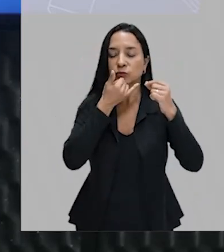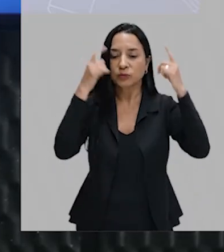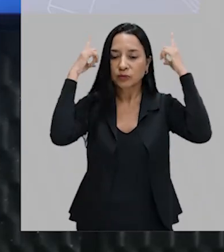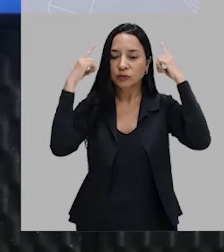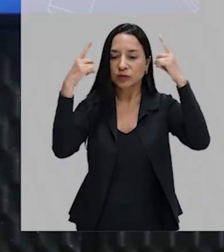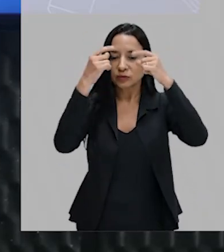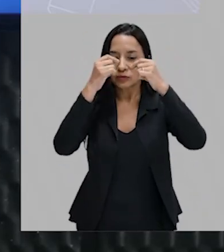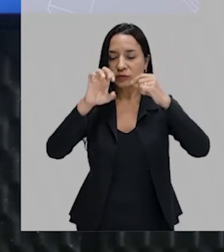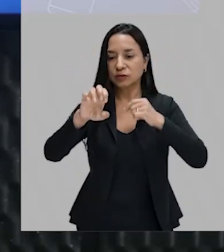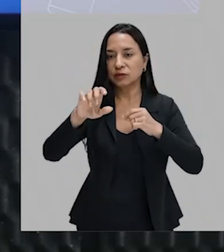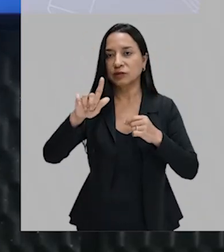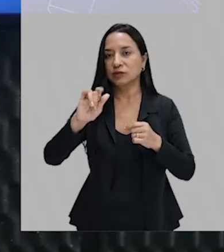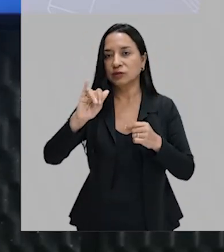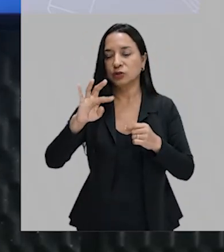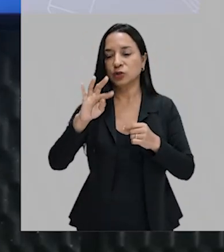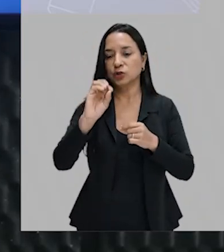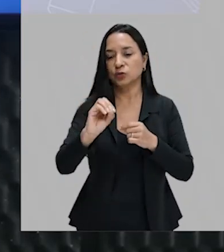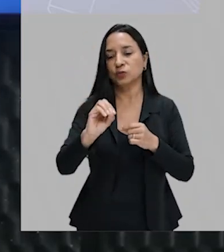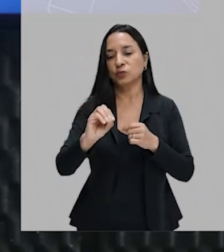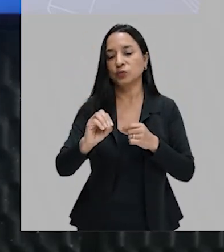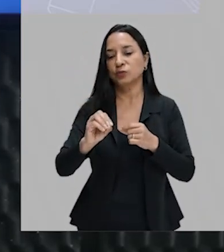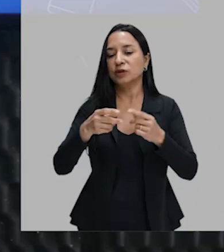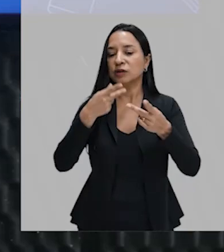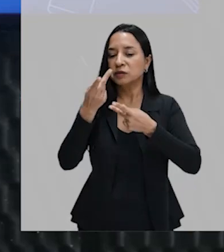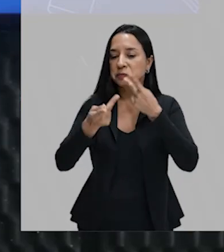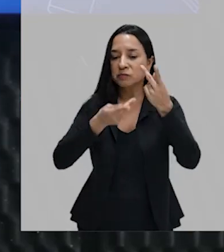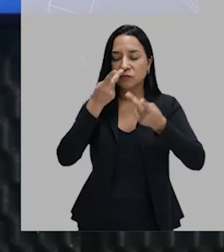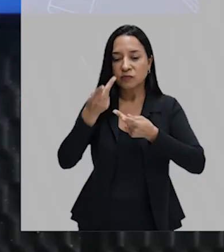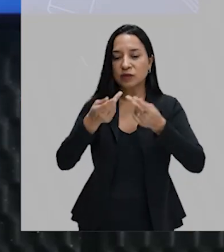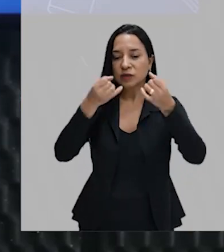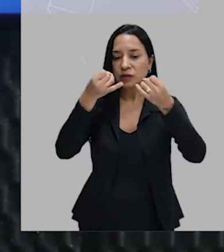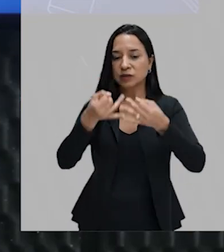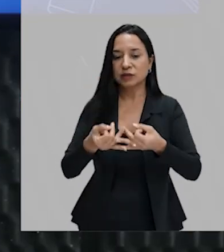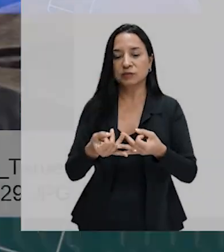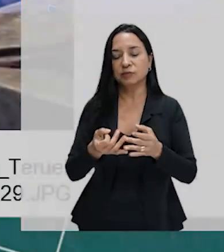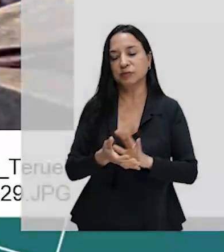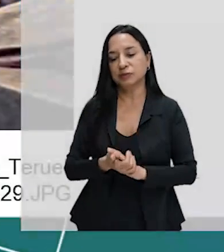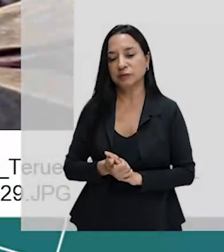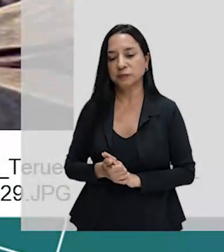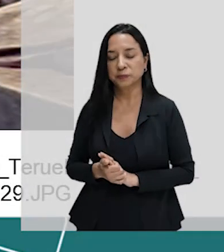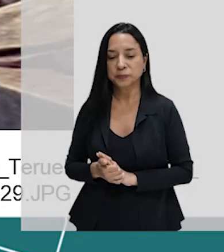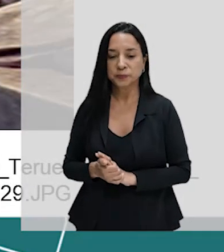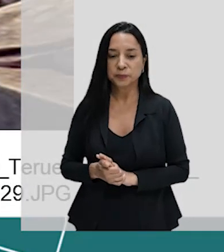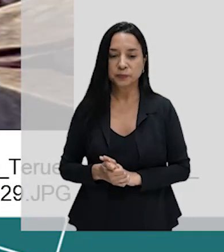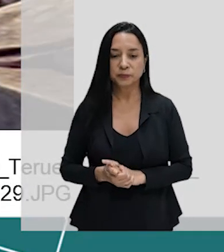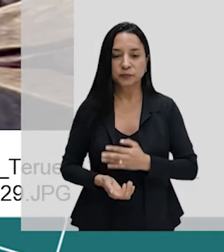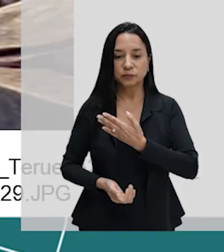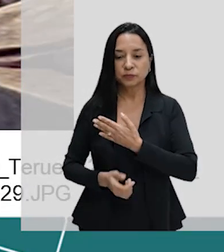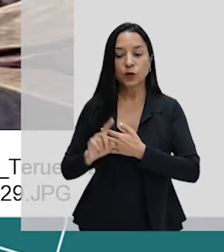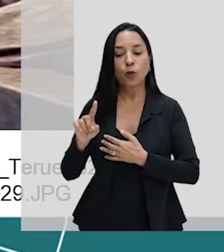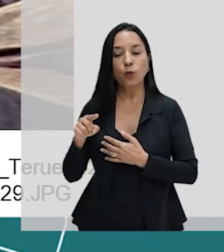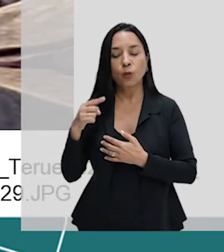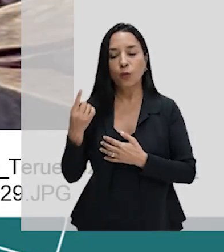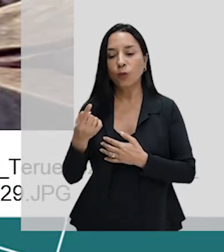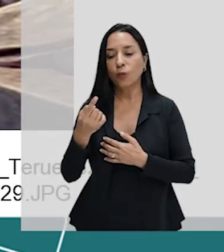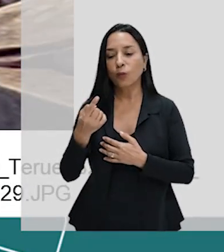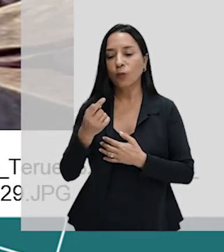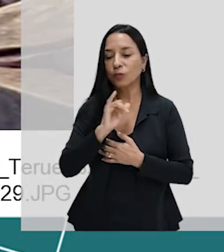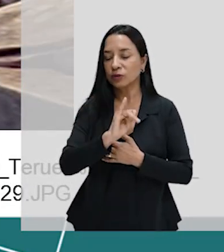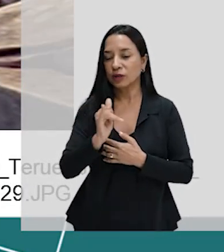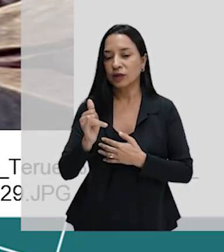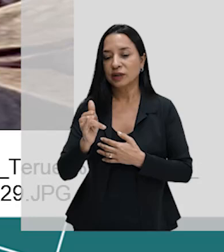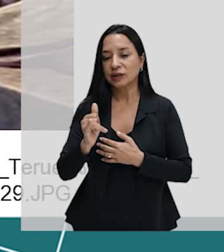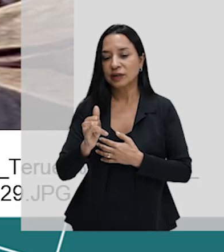formato que fala da questão dessa lenda da fonte de cela. Outra lenda interessante